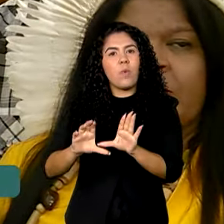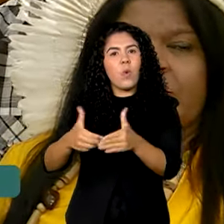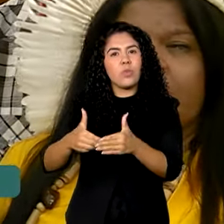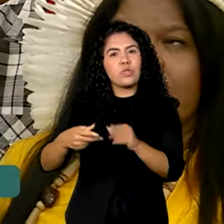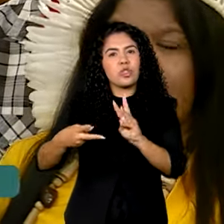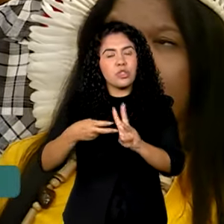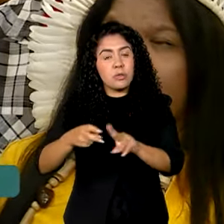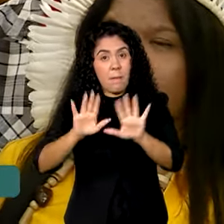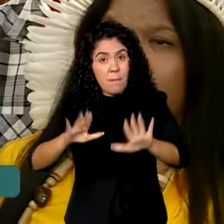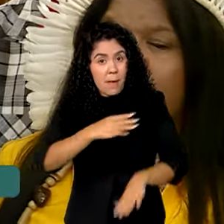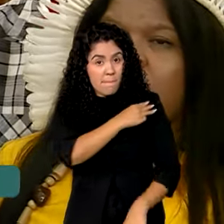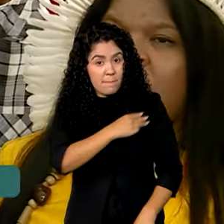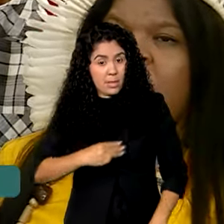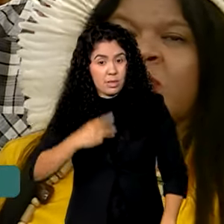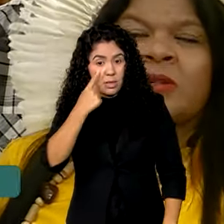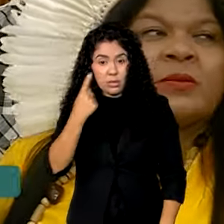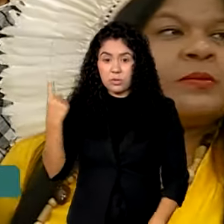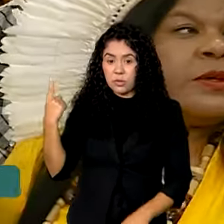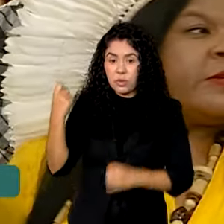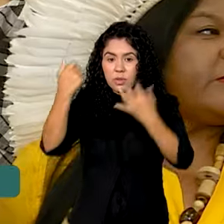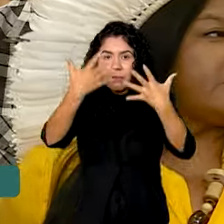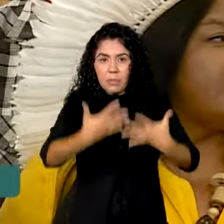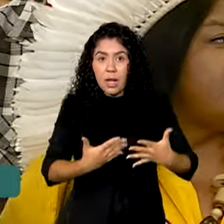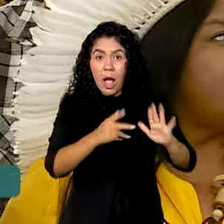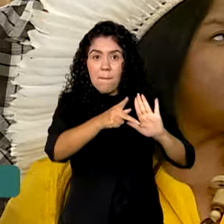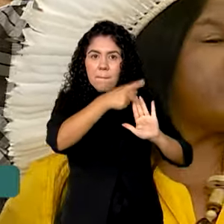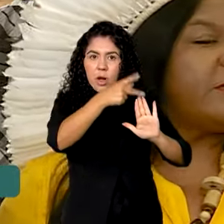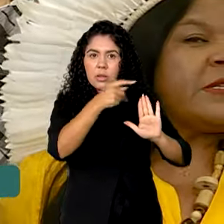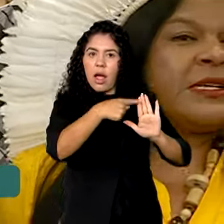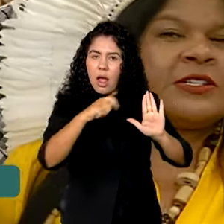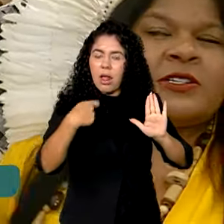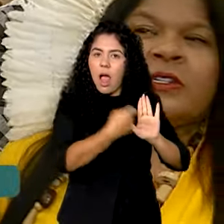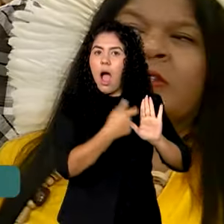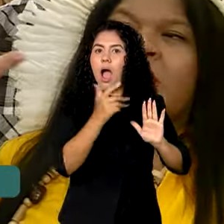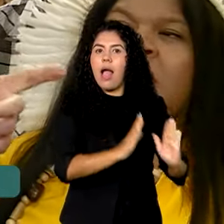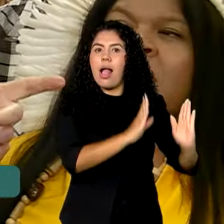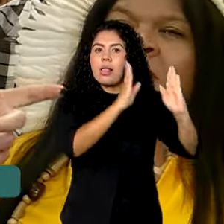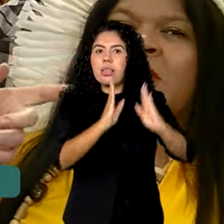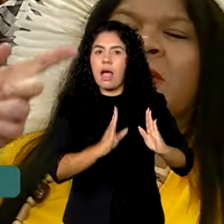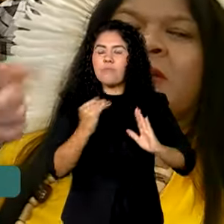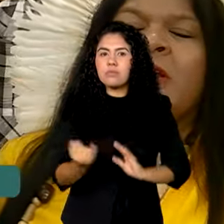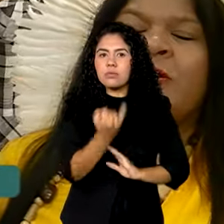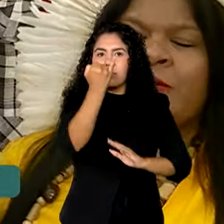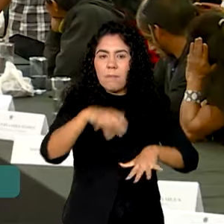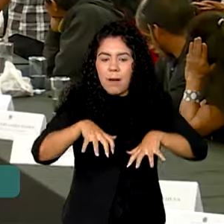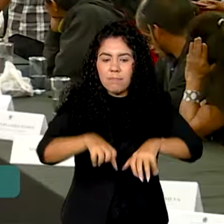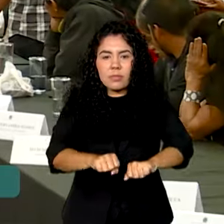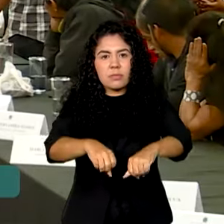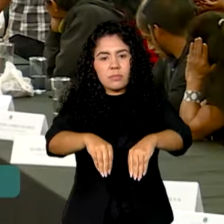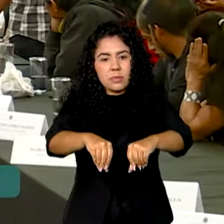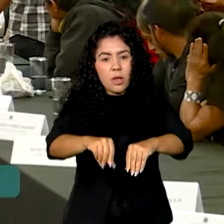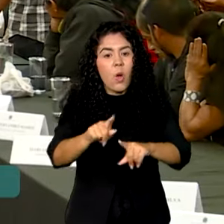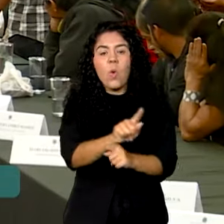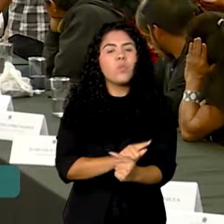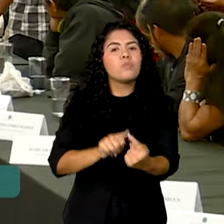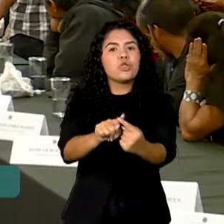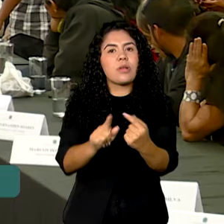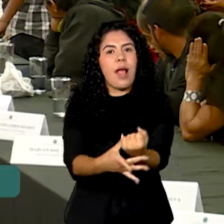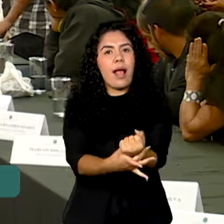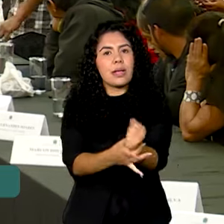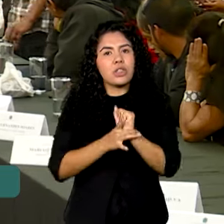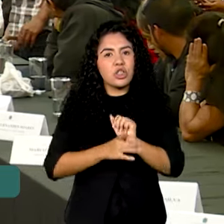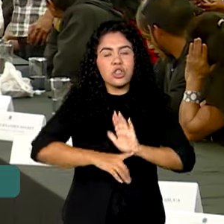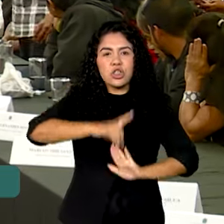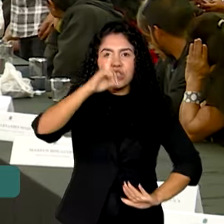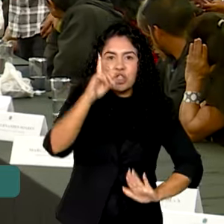Justiça, a portaria é uma das etapas mais importantes do processo de demarcação dos territórios. E o objetivo é garantir os